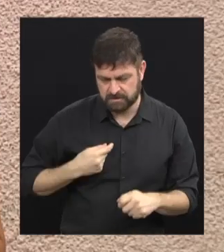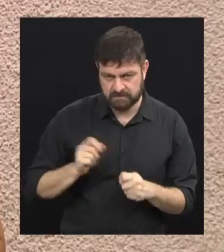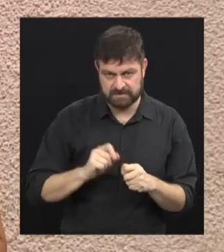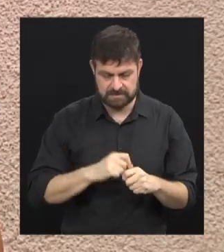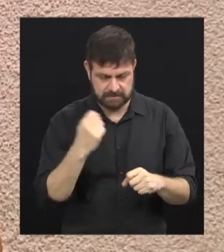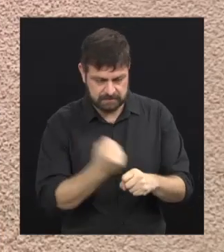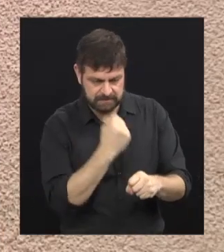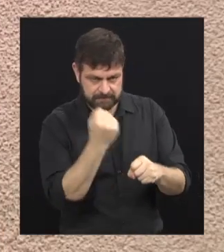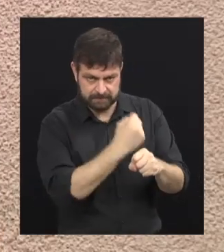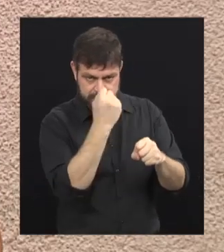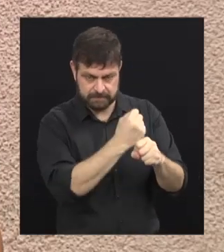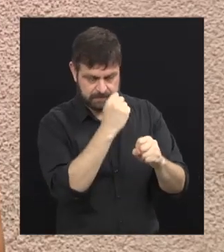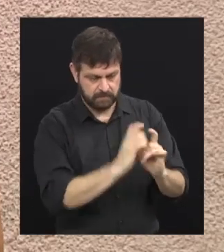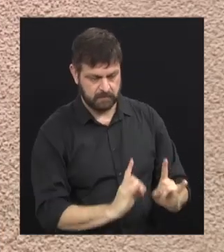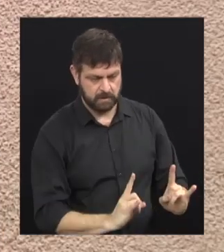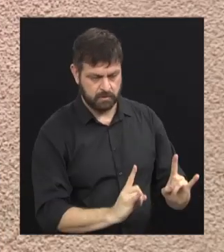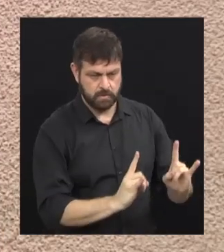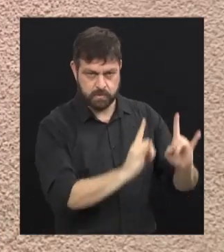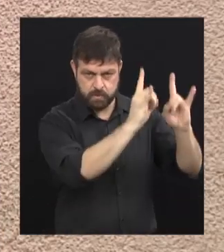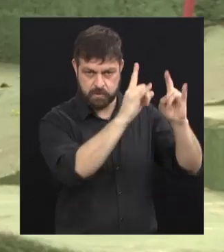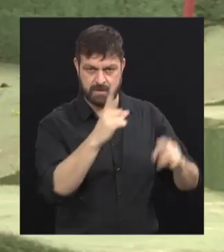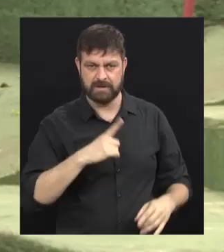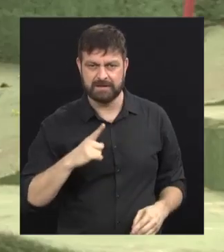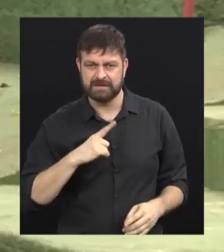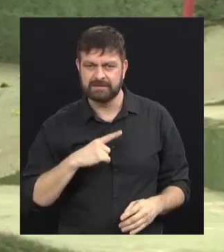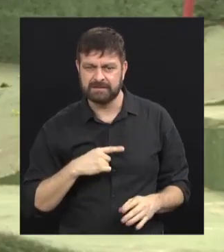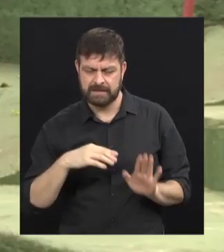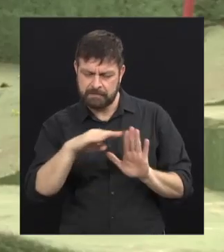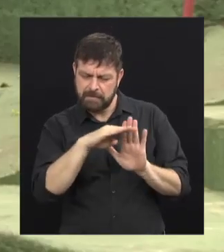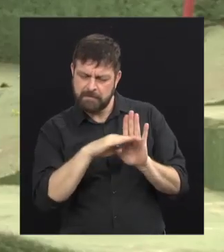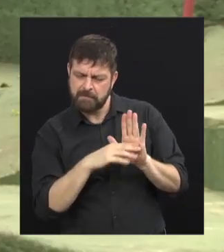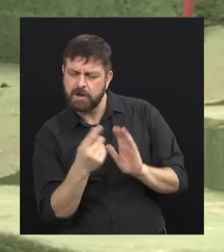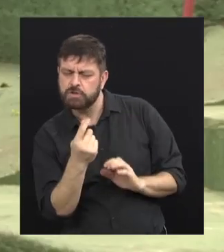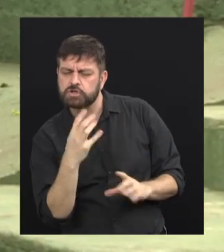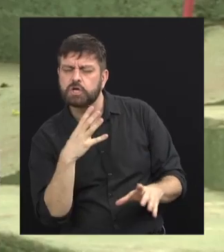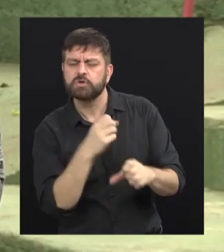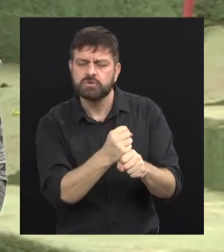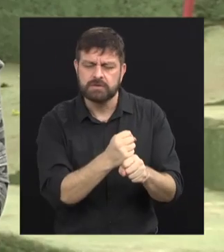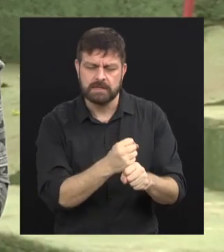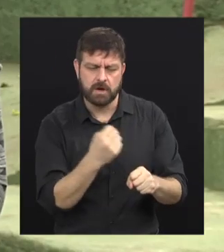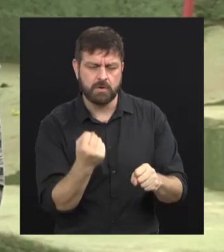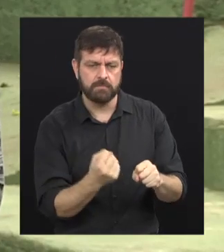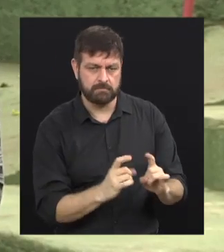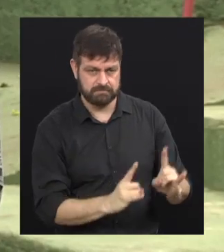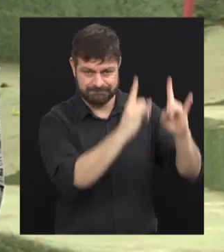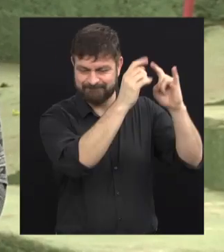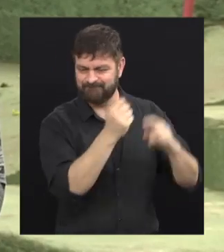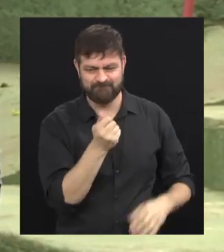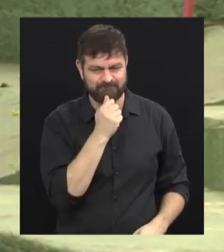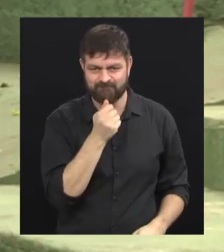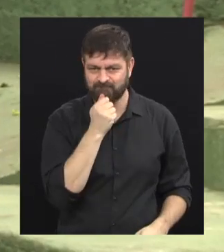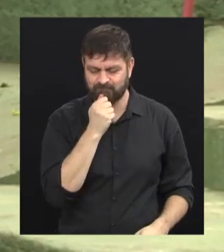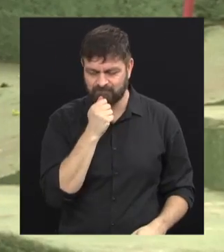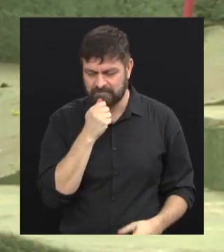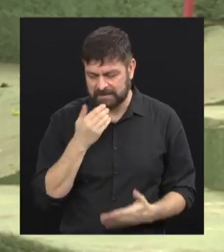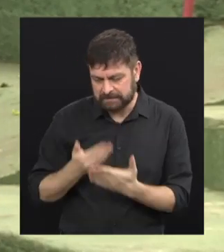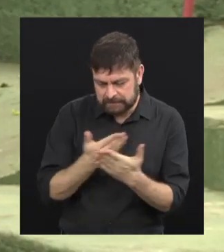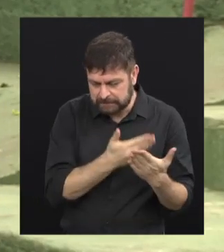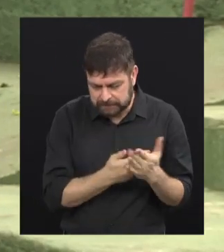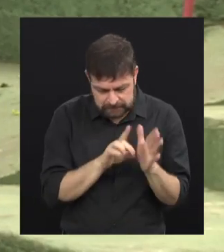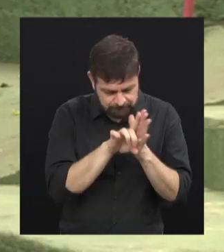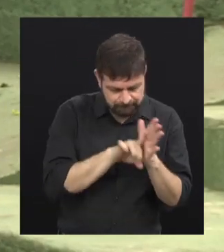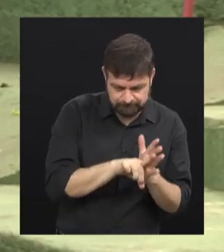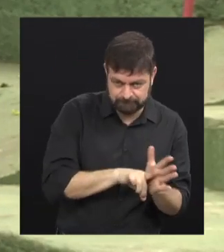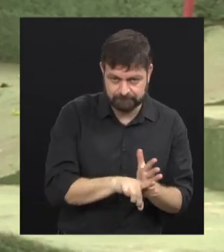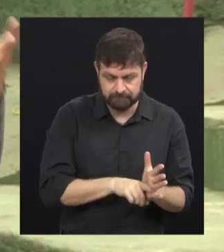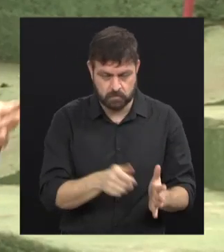construção por etapas. Existe uma estimativa já, Maria Elisa, de recurso, do quanto vai precisar para levantar esse prédio? Ainda não. Ainda está se planejando? fazendo esse